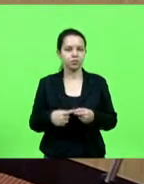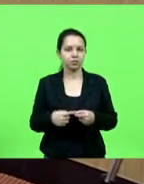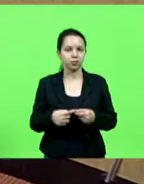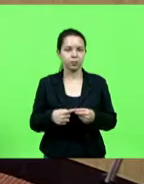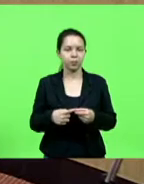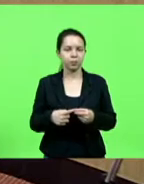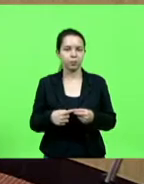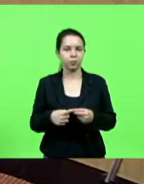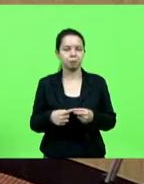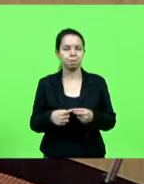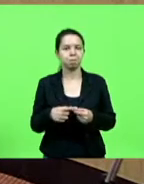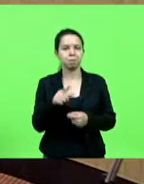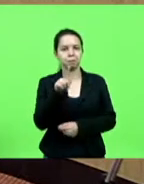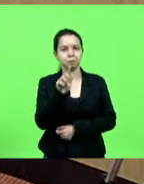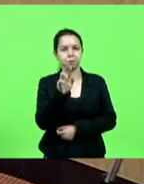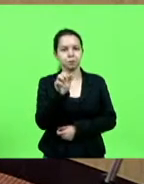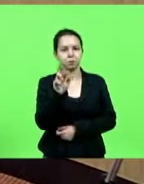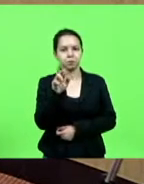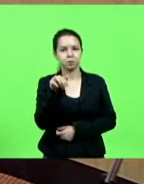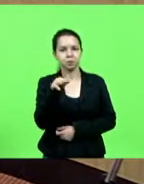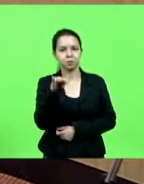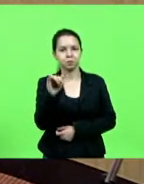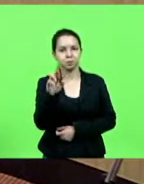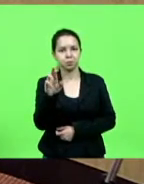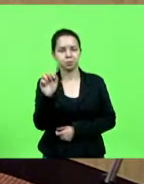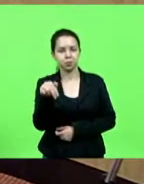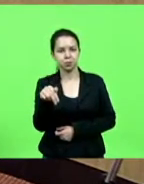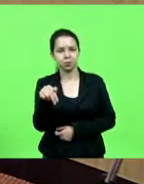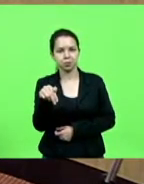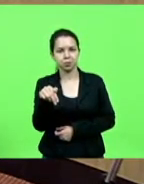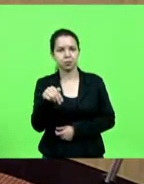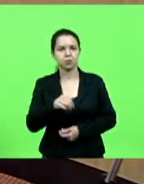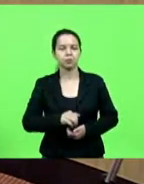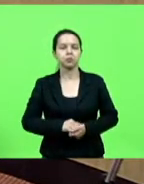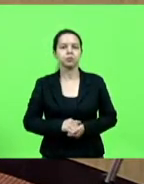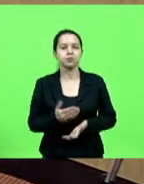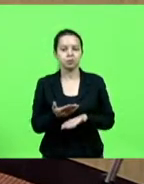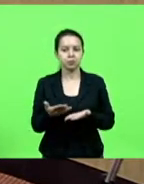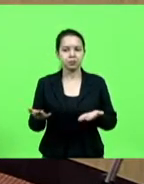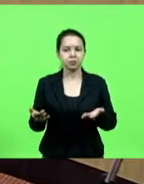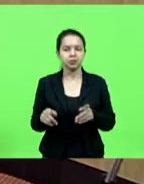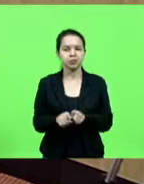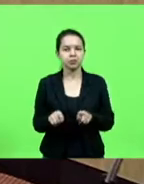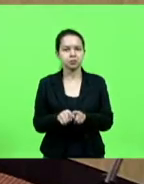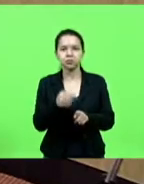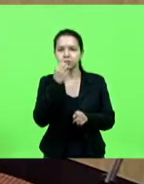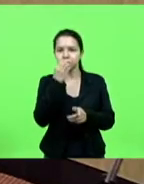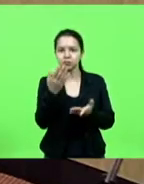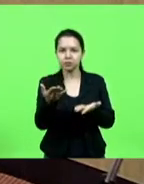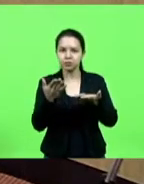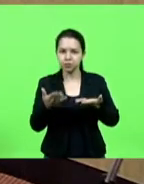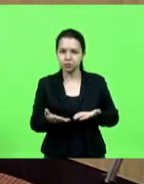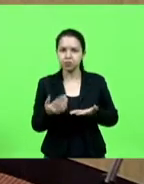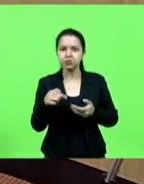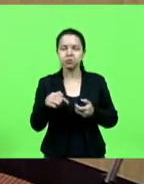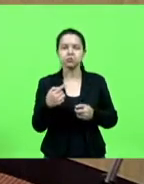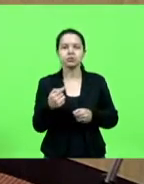Seja bem-vindo também aos demais vereadores que estão presentes aí também. Todos bem-vindos a esta casa.